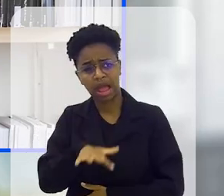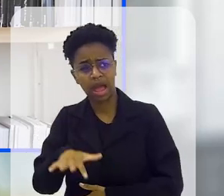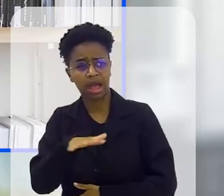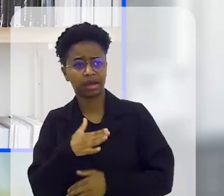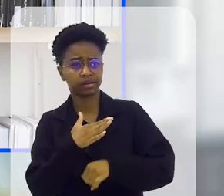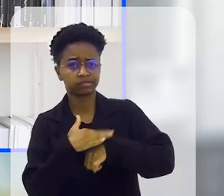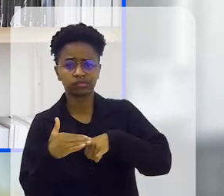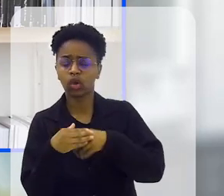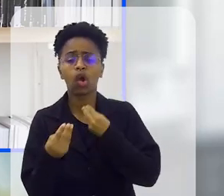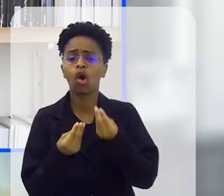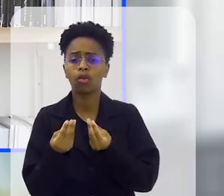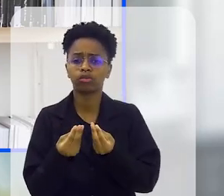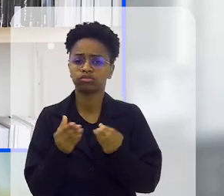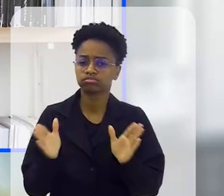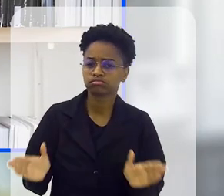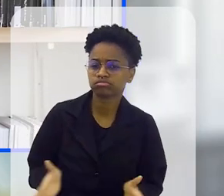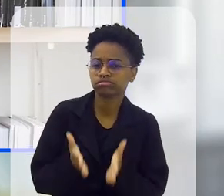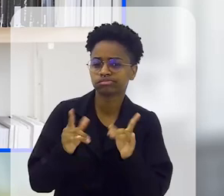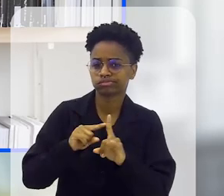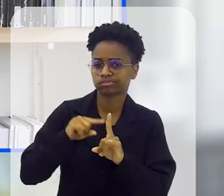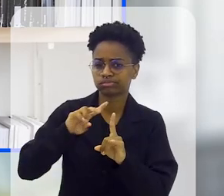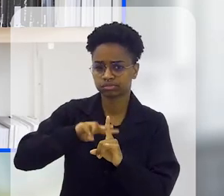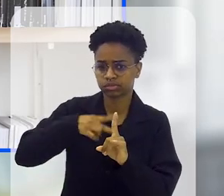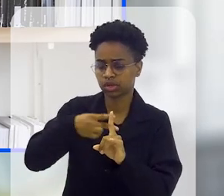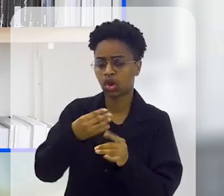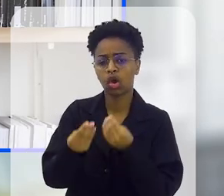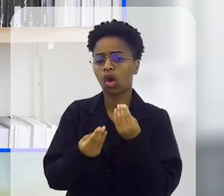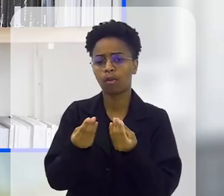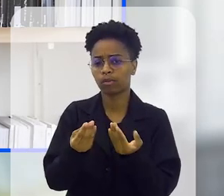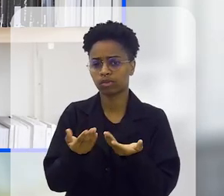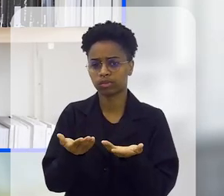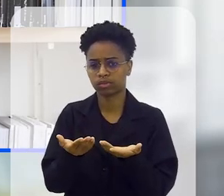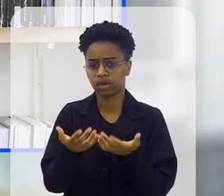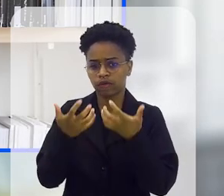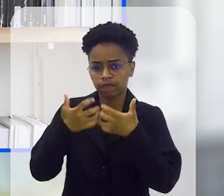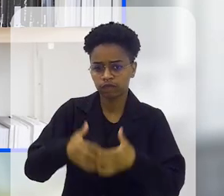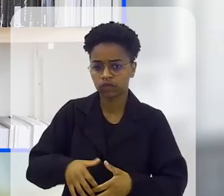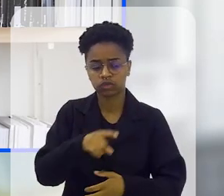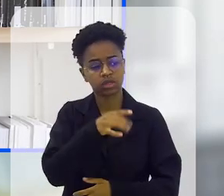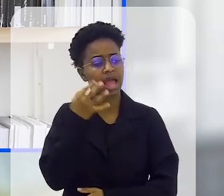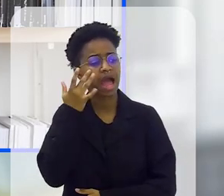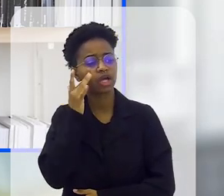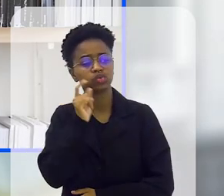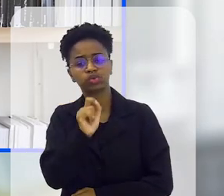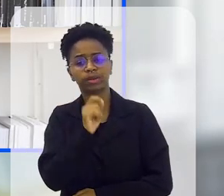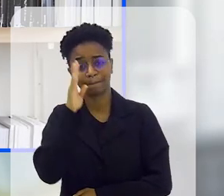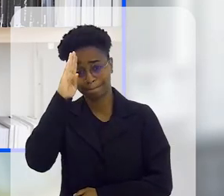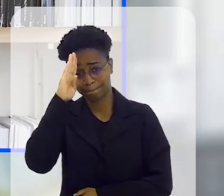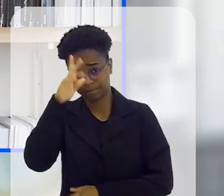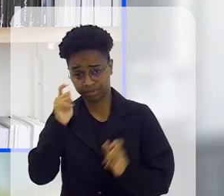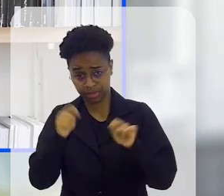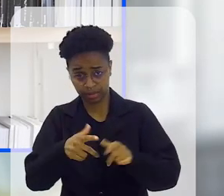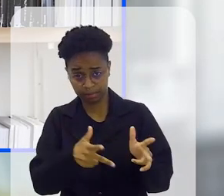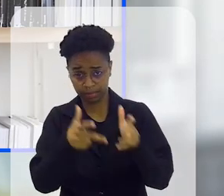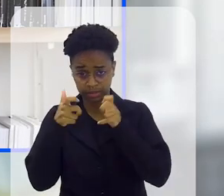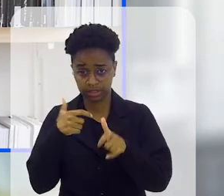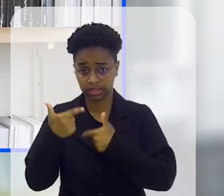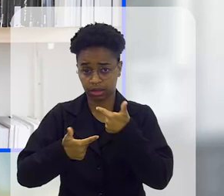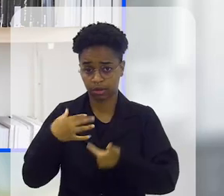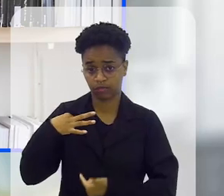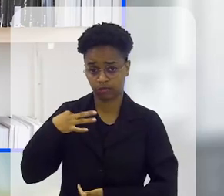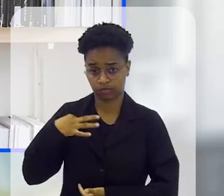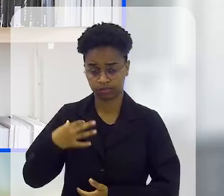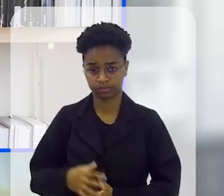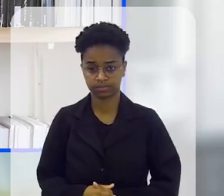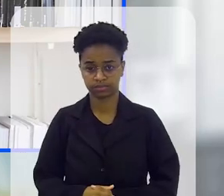afetivo, é um incentivo a mais, como é que você acha que isso funciona, o que você acha que é mais perceptível, assim, no